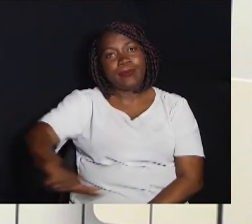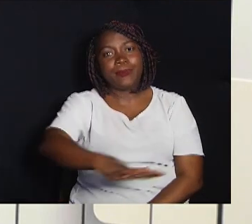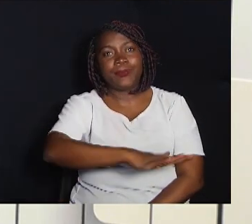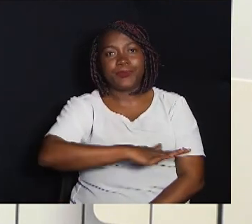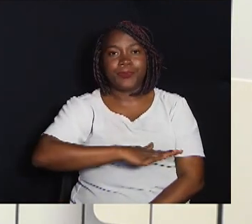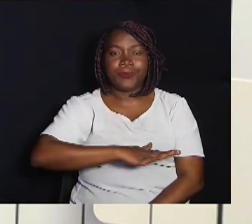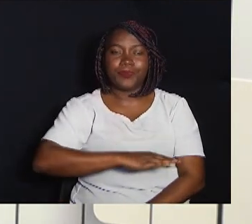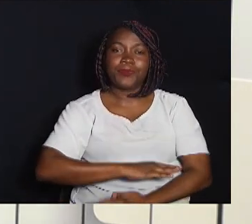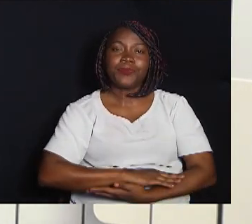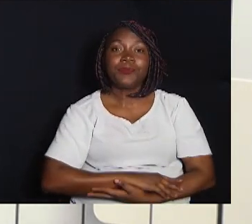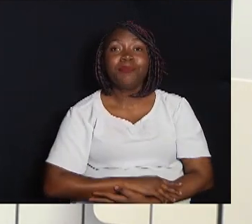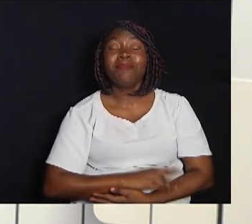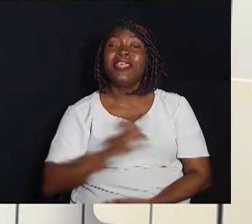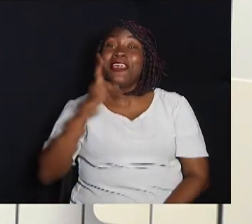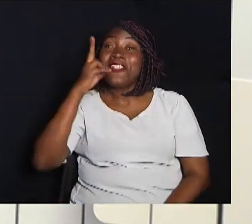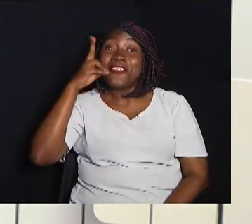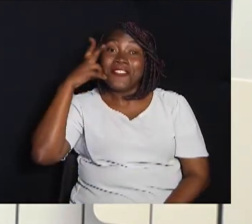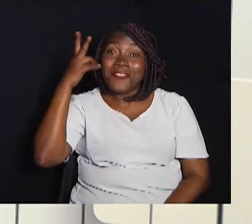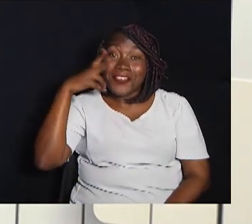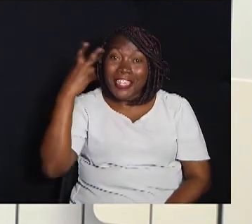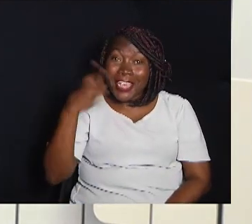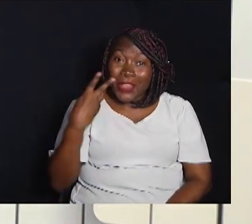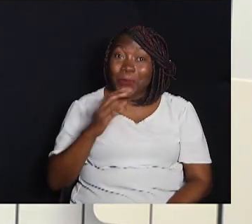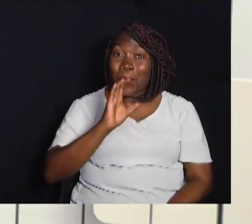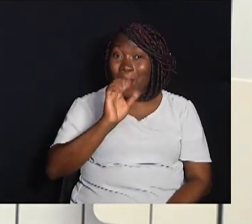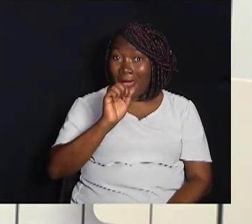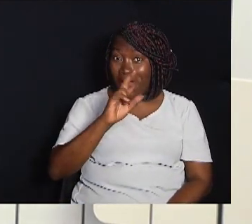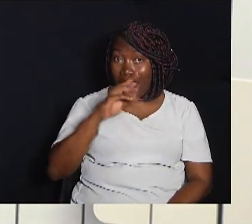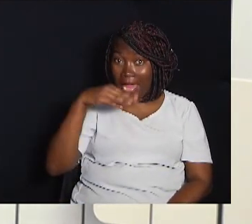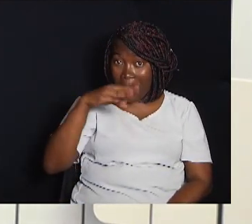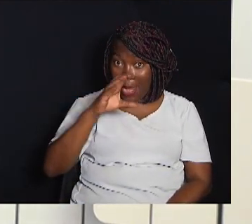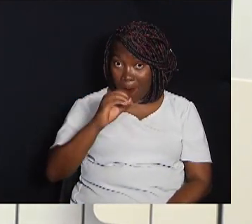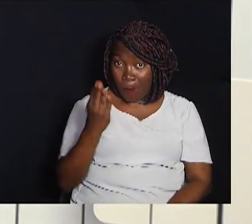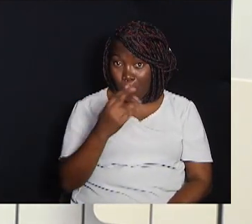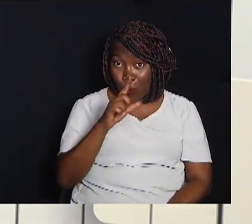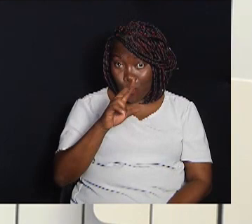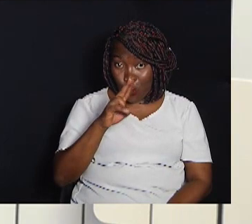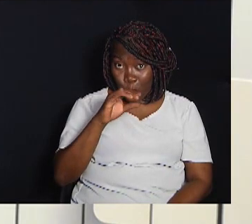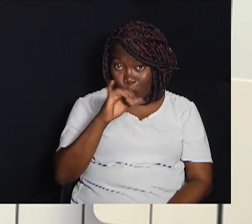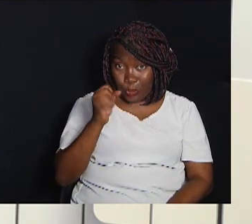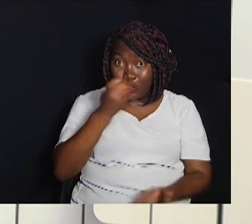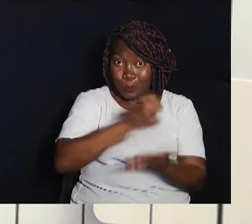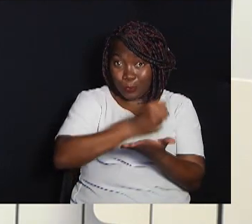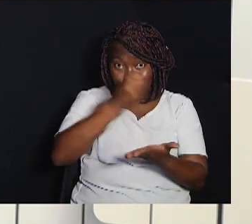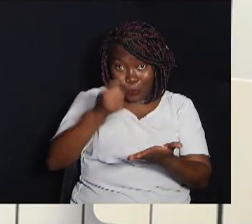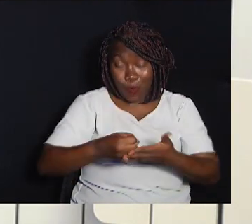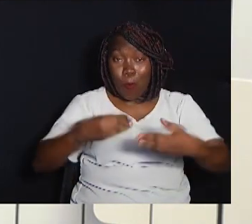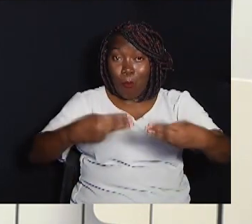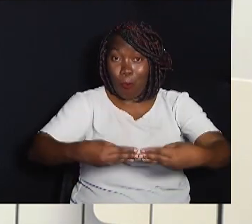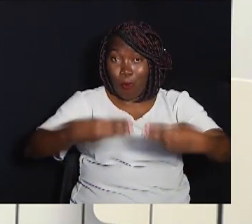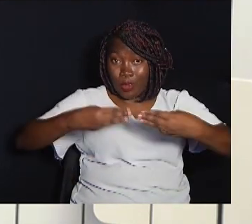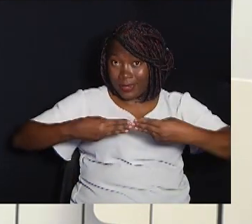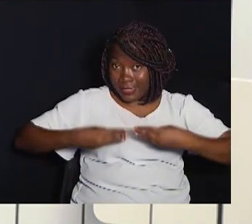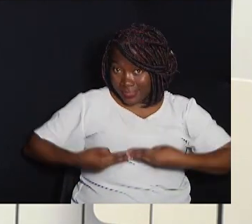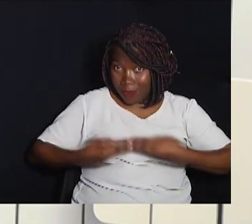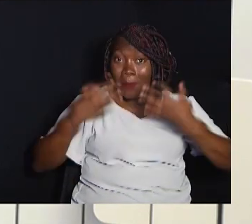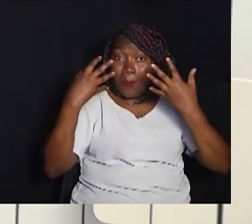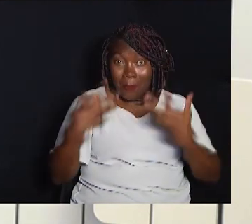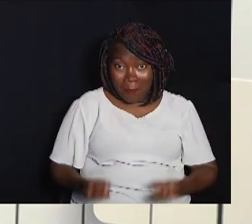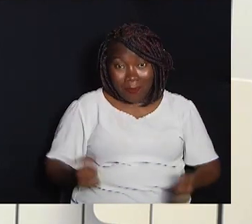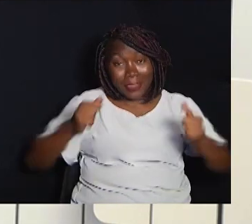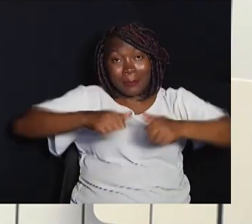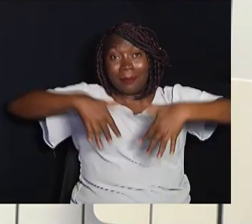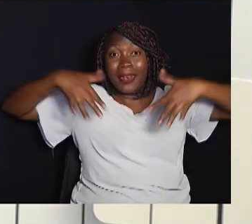O vereador Carmo Luiz protocolou uma moção e que foi aprovada em plenário Apelando